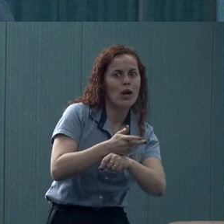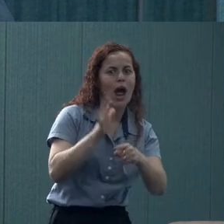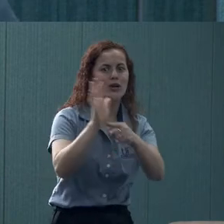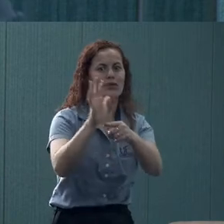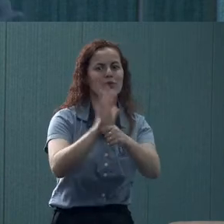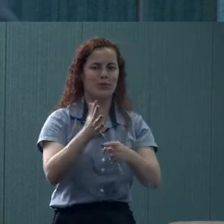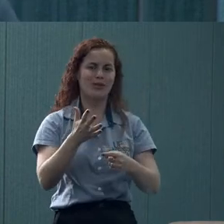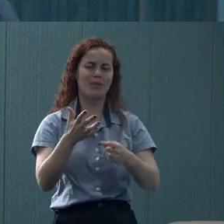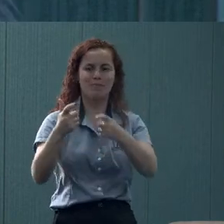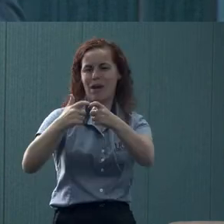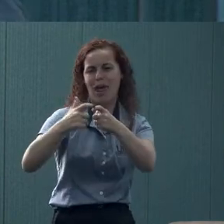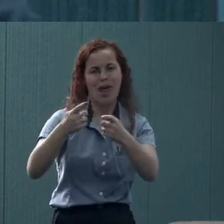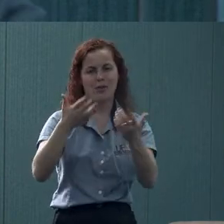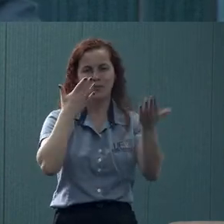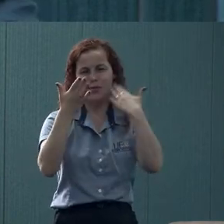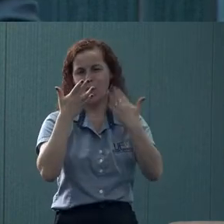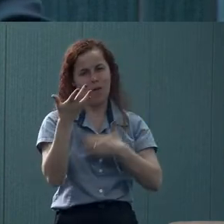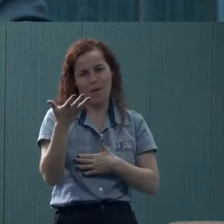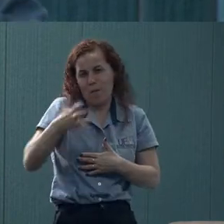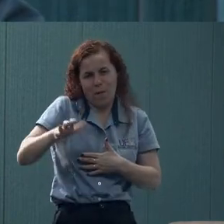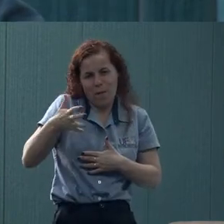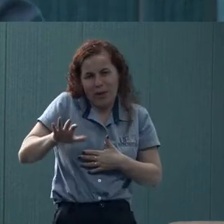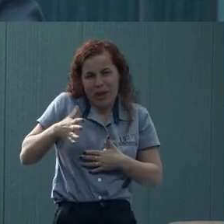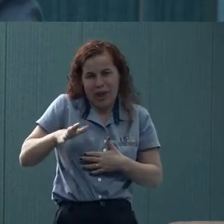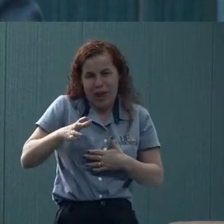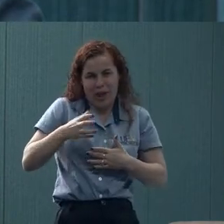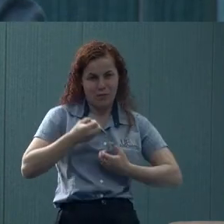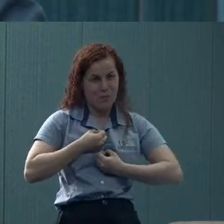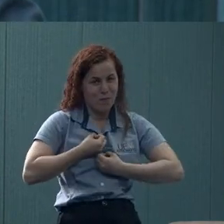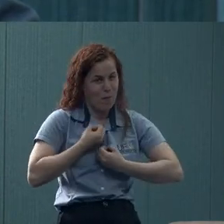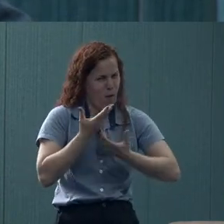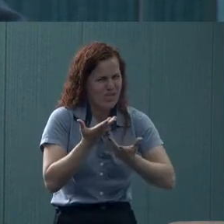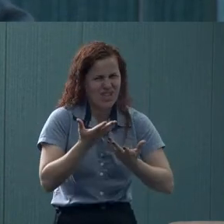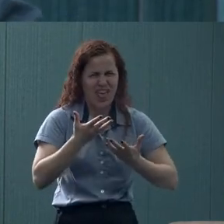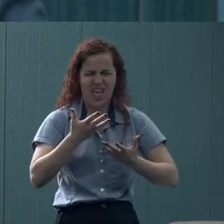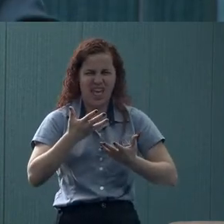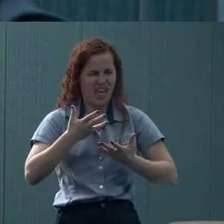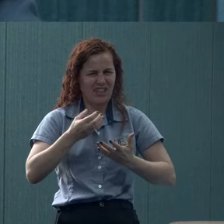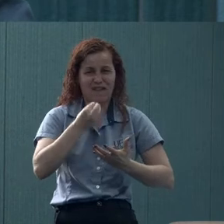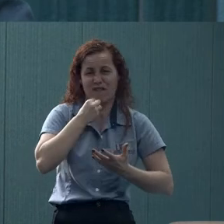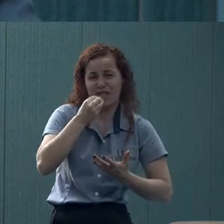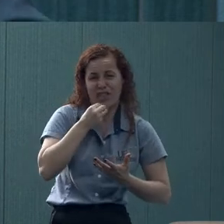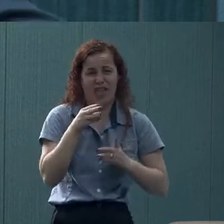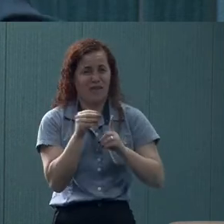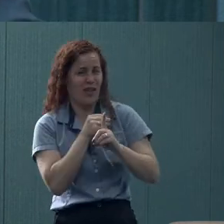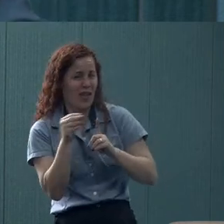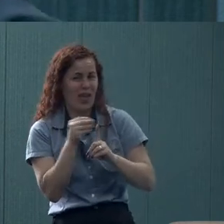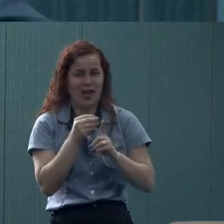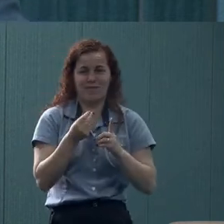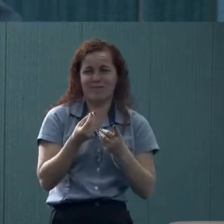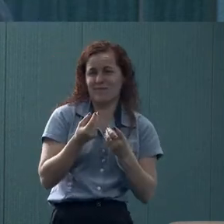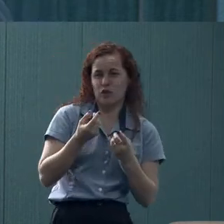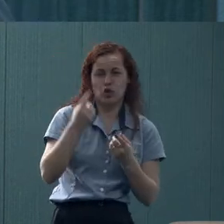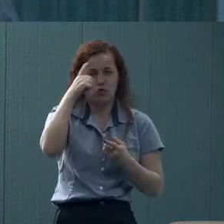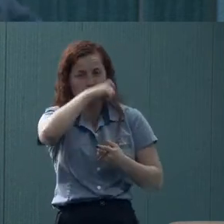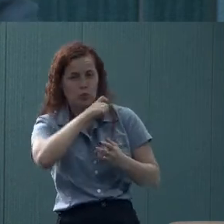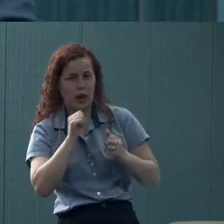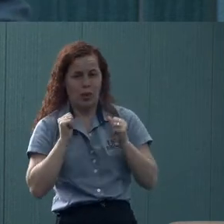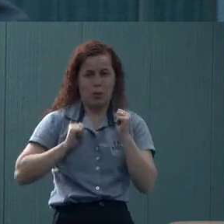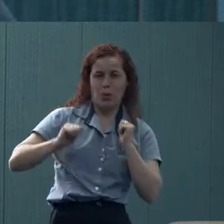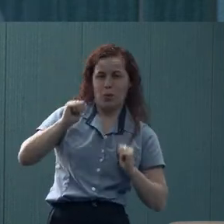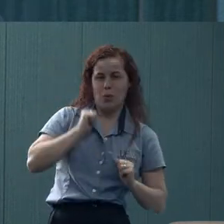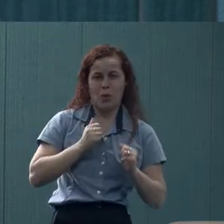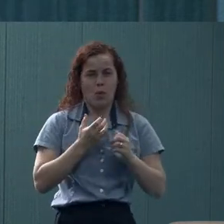construção da nossa masculinidade, de não demonstrar fragilidade, vulnerabilidade, fraqueza, dificuldade,